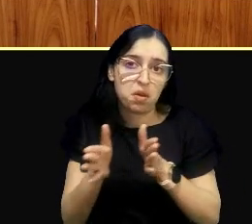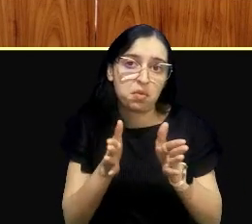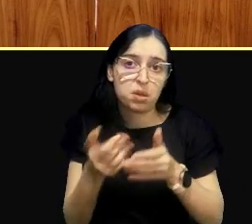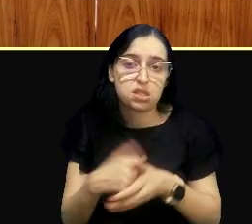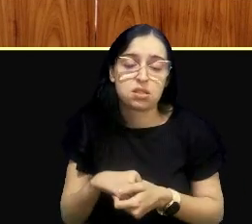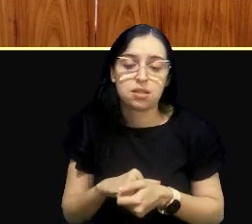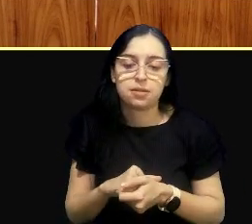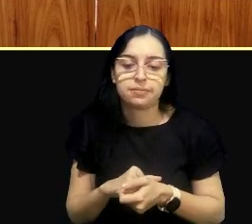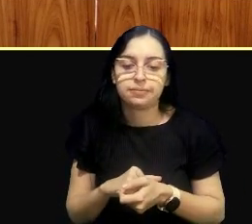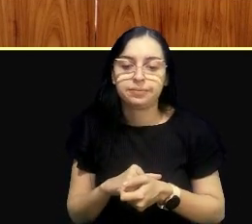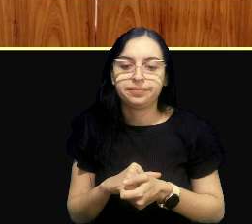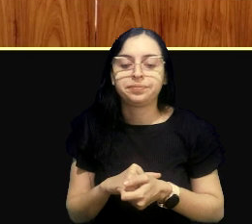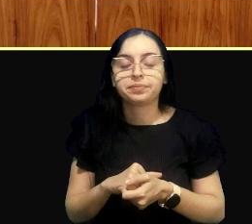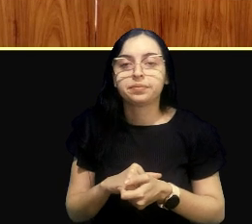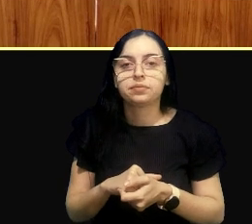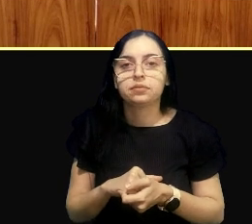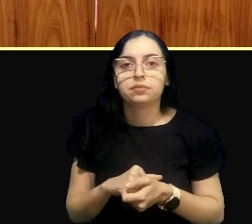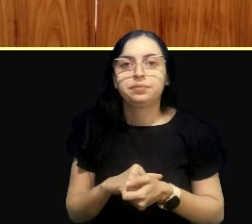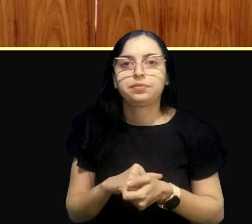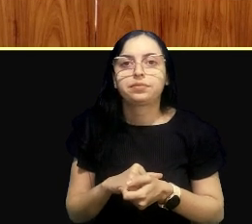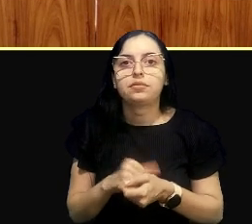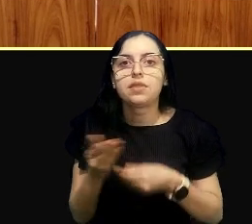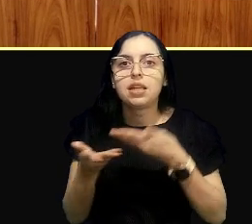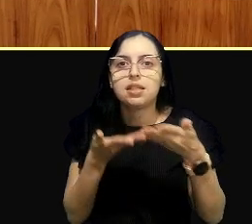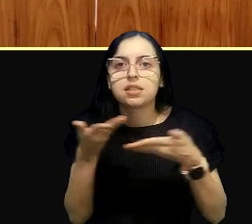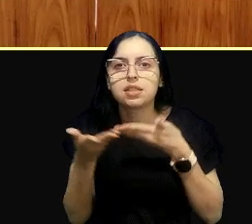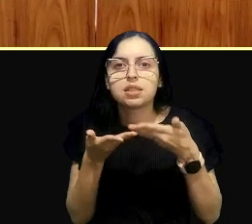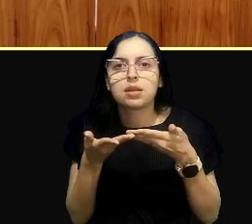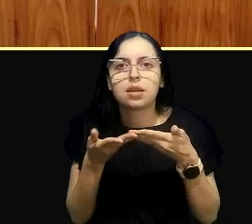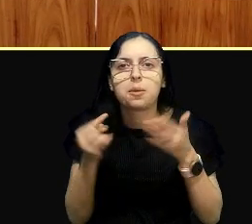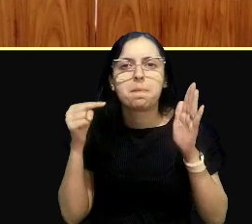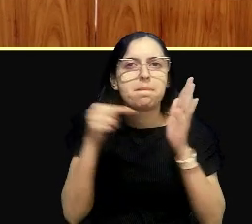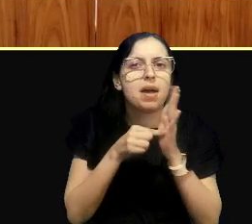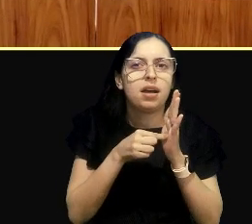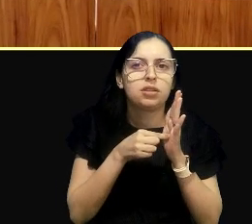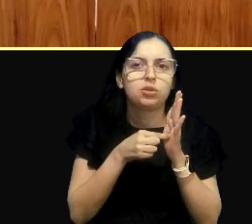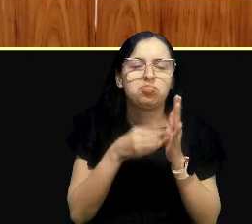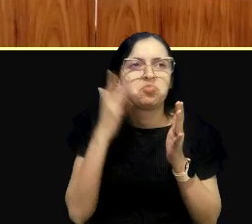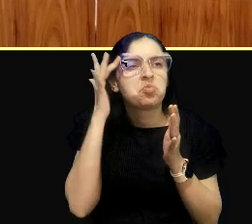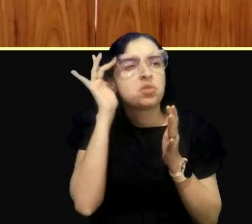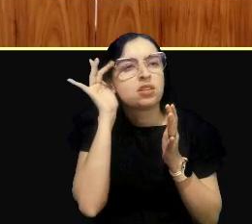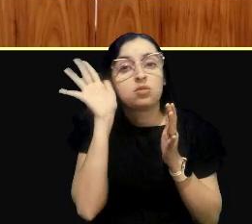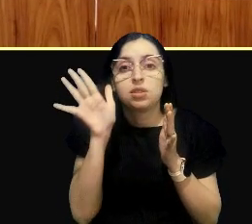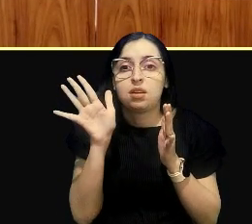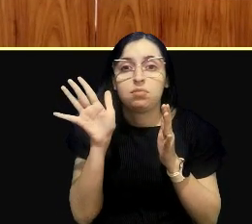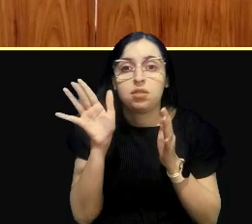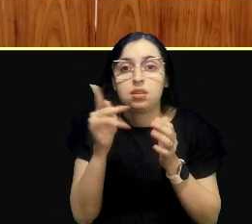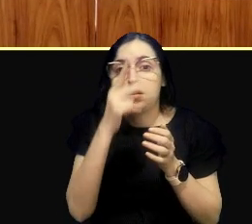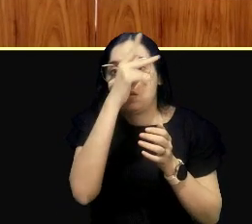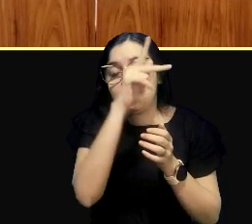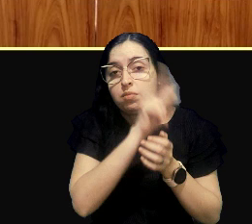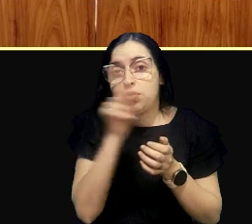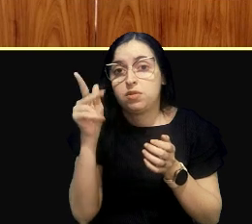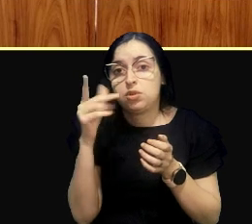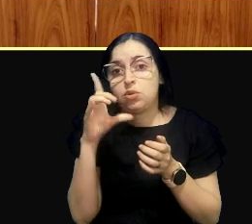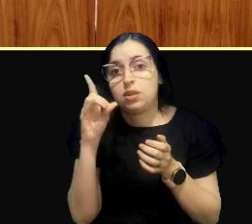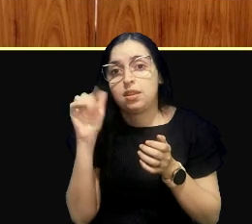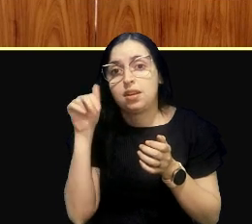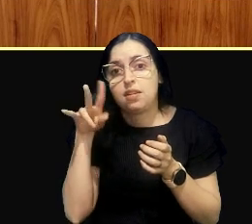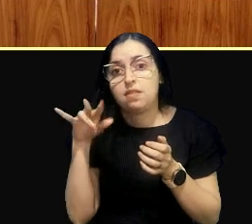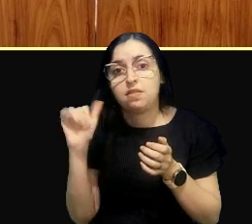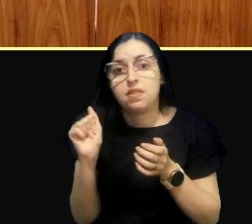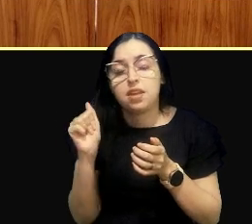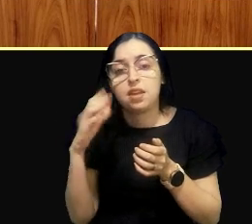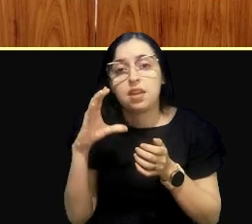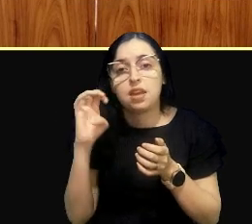assim, é, é, esse, esse impacto, e eu não sabia, é, professor Davi, professora Cátia,